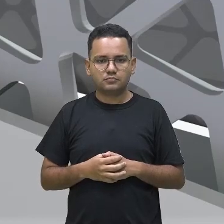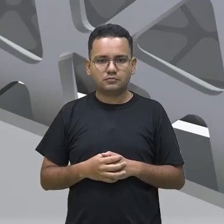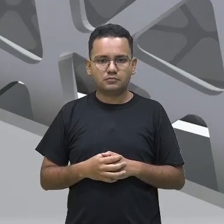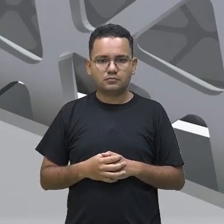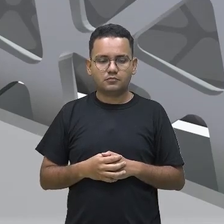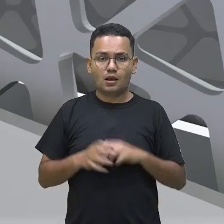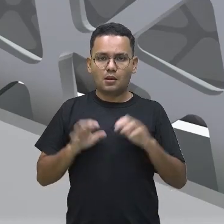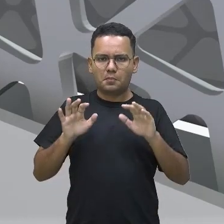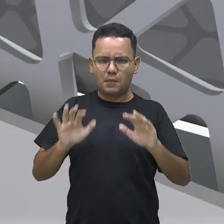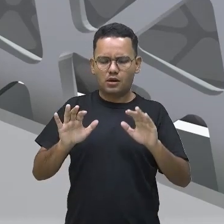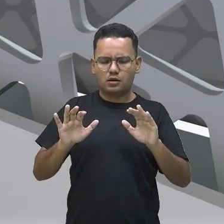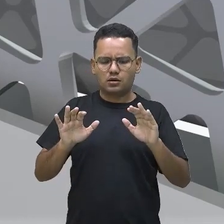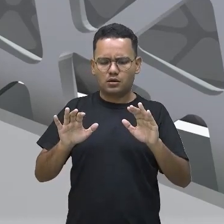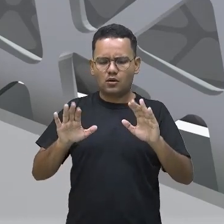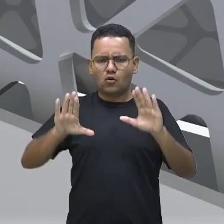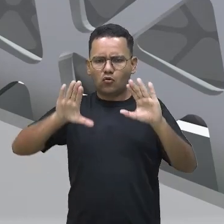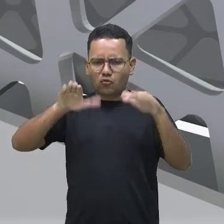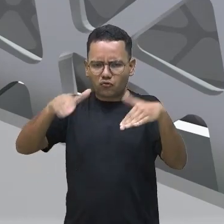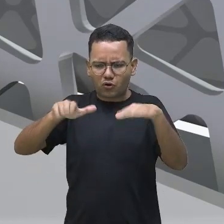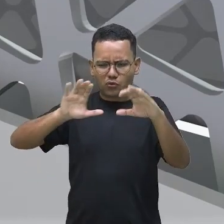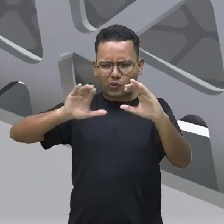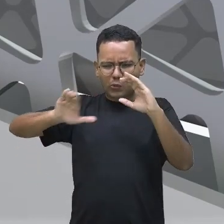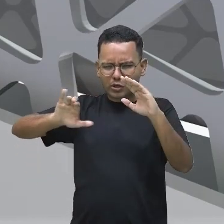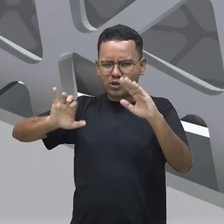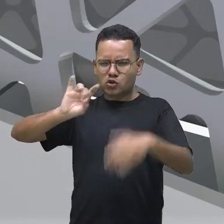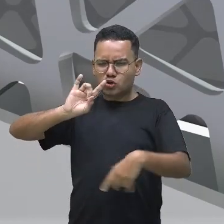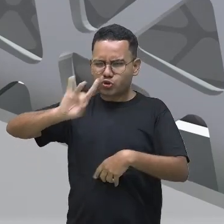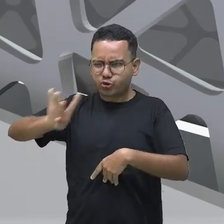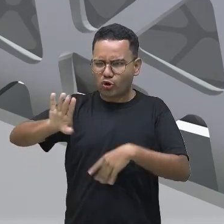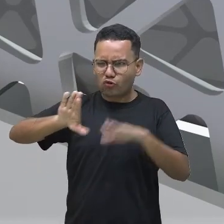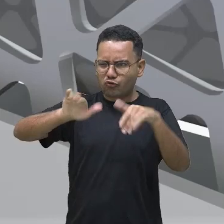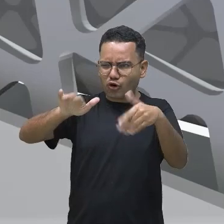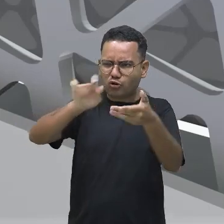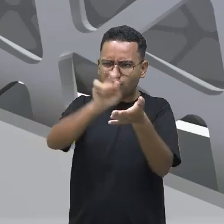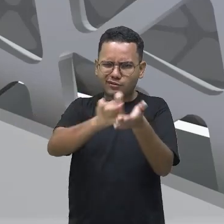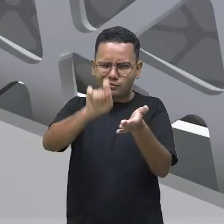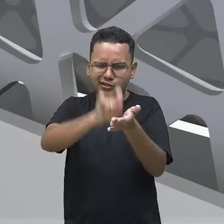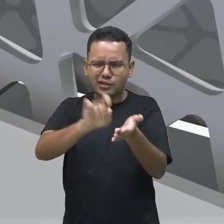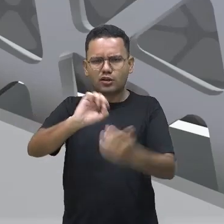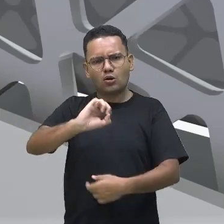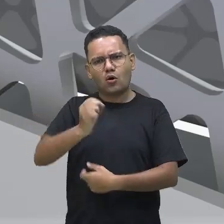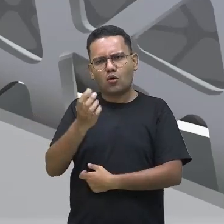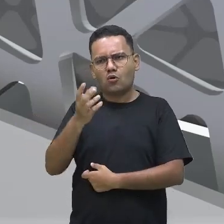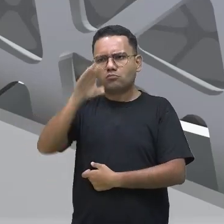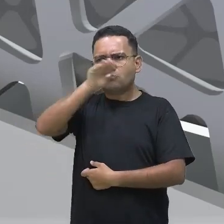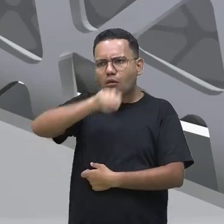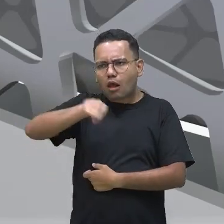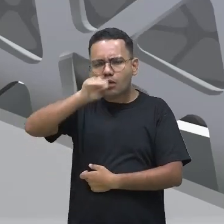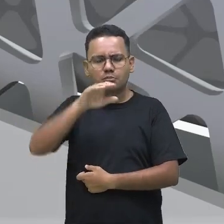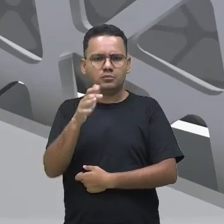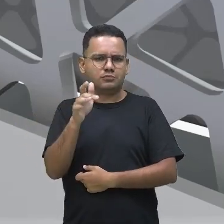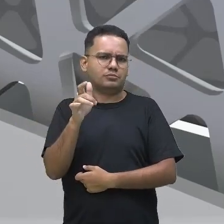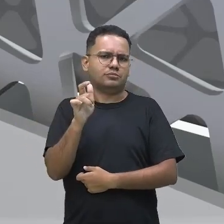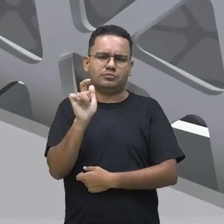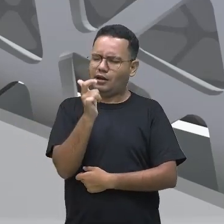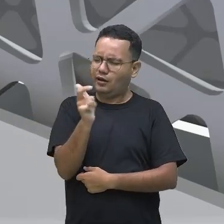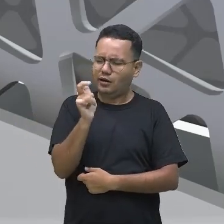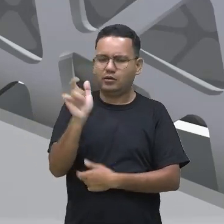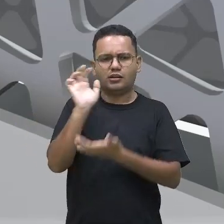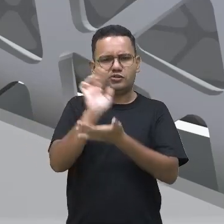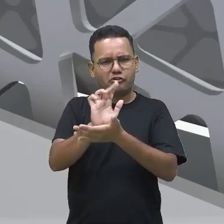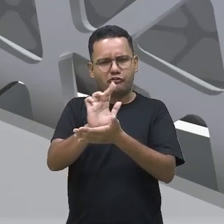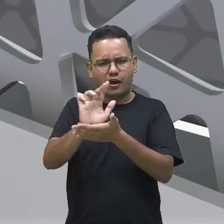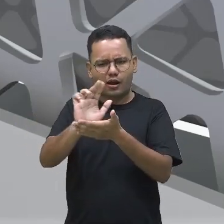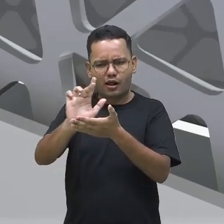palavra, né? Da escrita, né? Ela depende de muitos outros fatores, de muitos outros elementos que